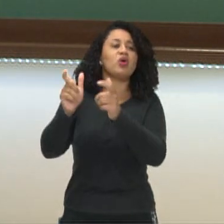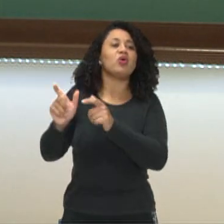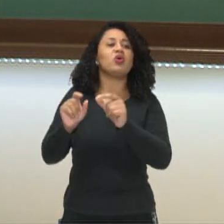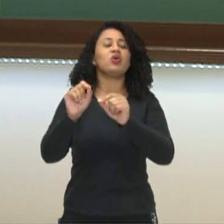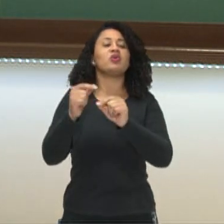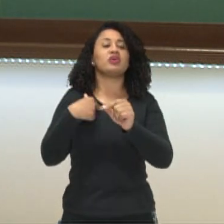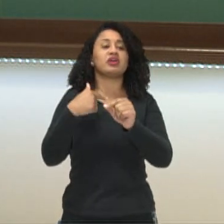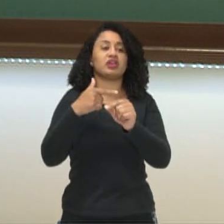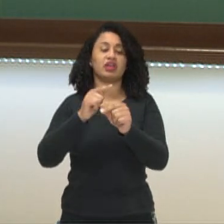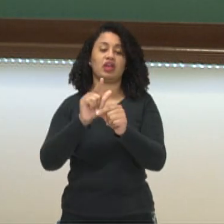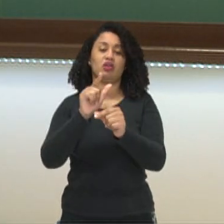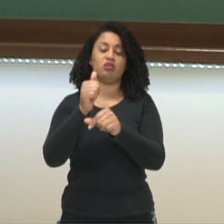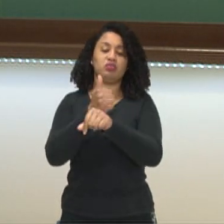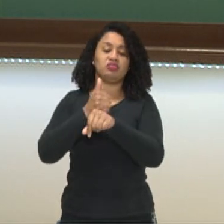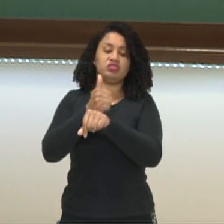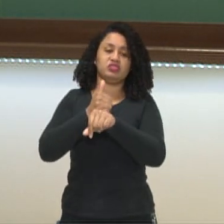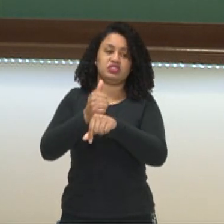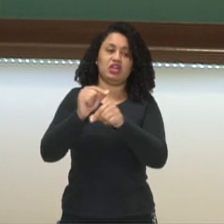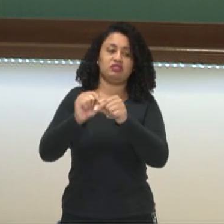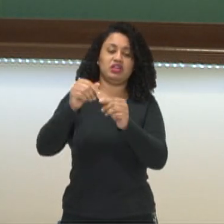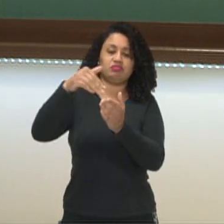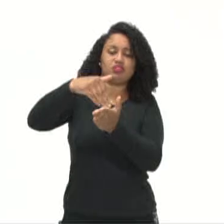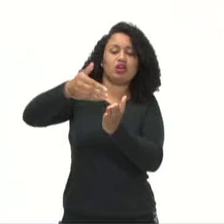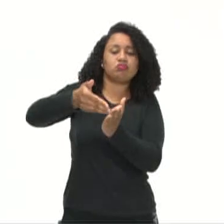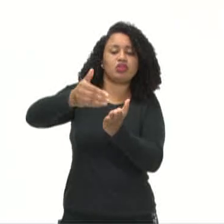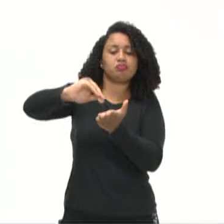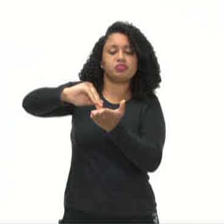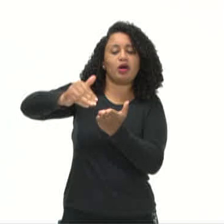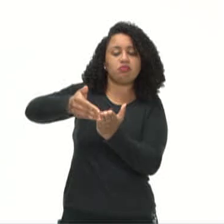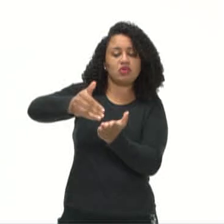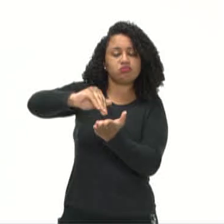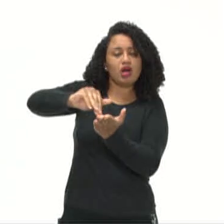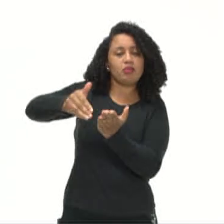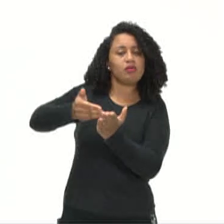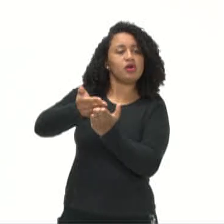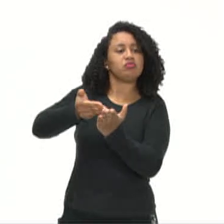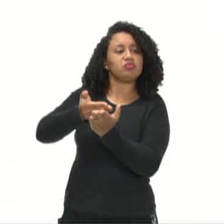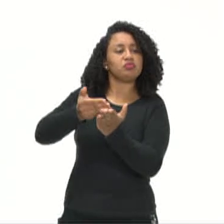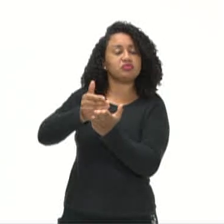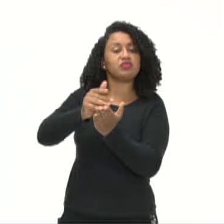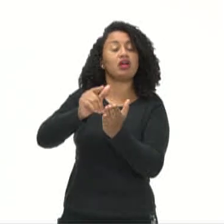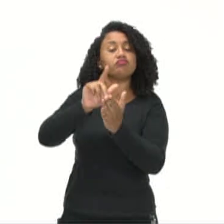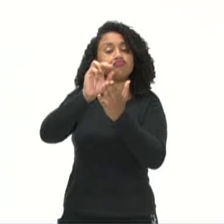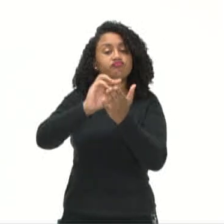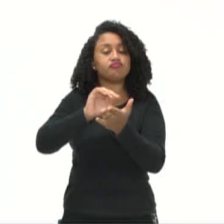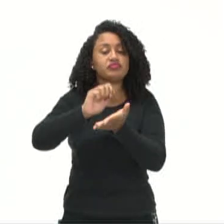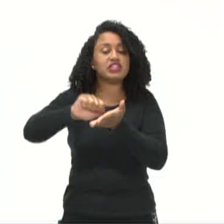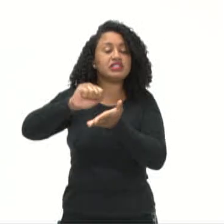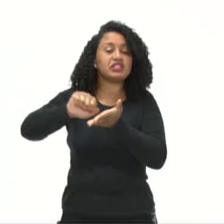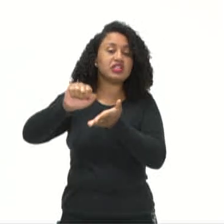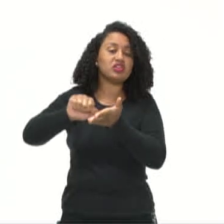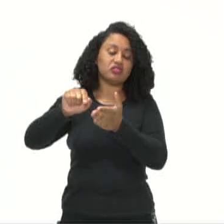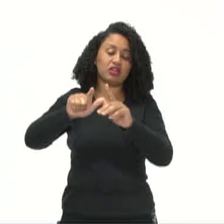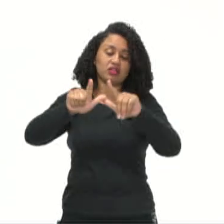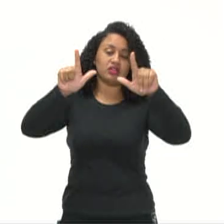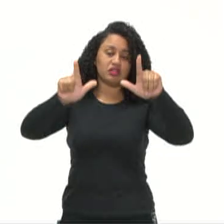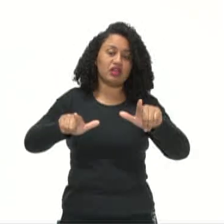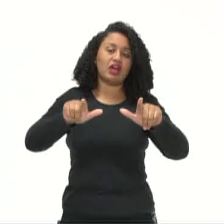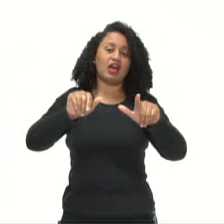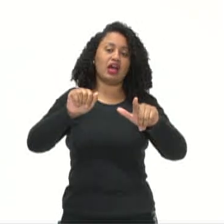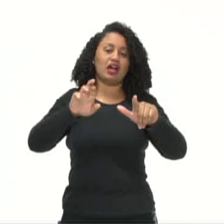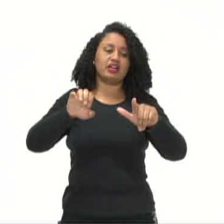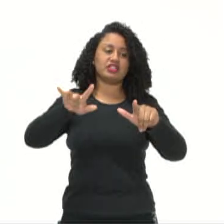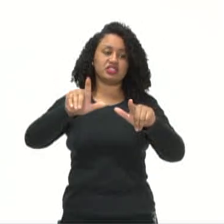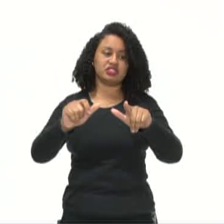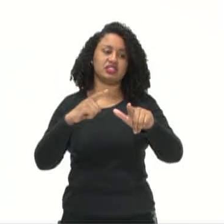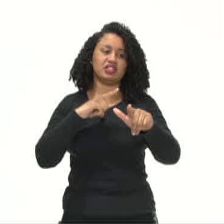o escriba, o profissional que dominava a escrita cuneiforme, ia passando a mensagem ali na tábua de argila. Aqui você